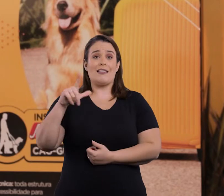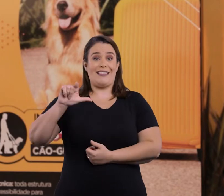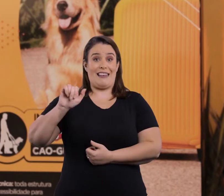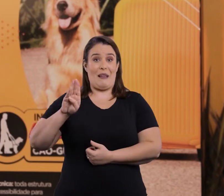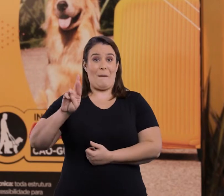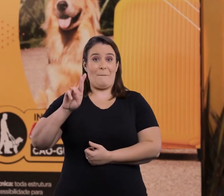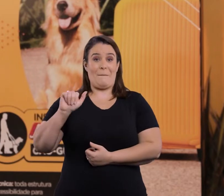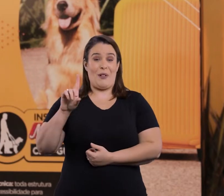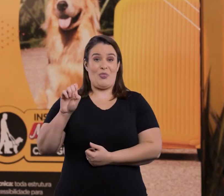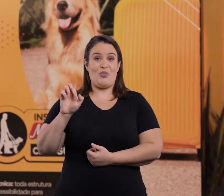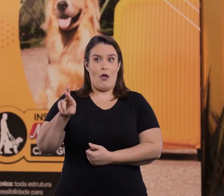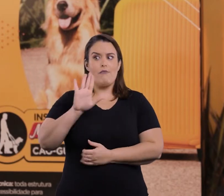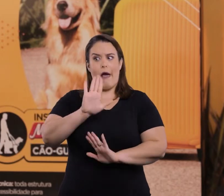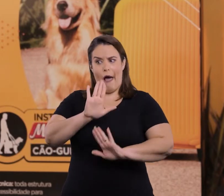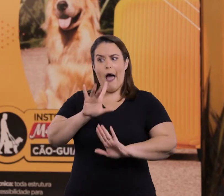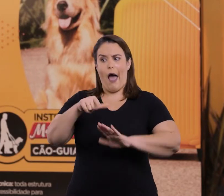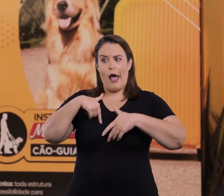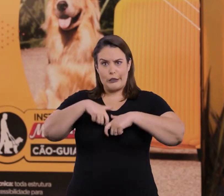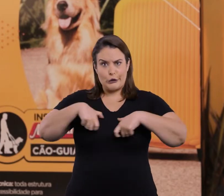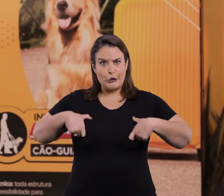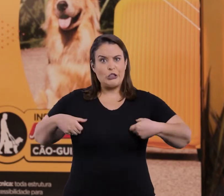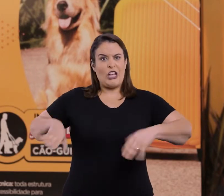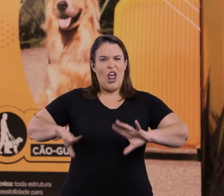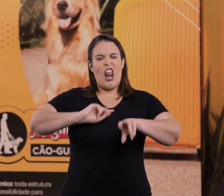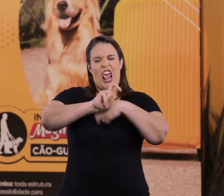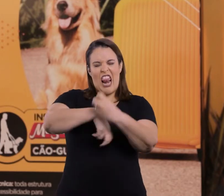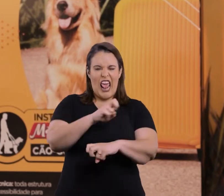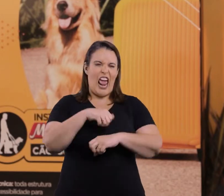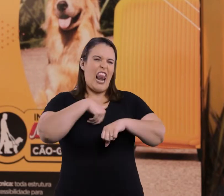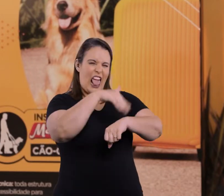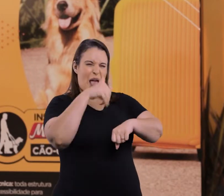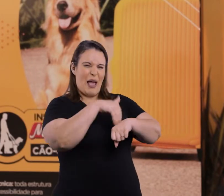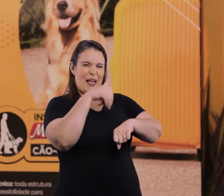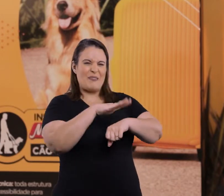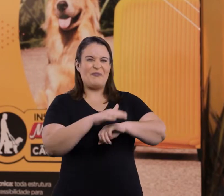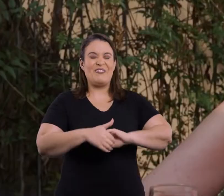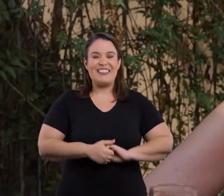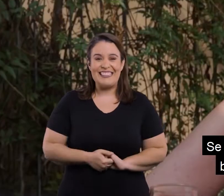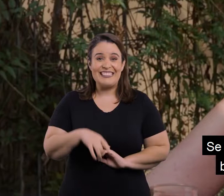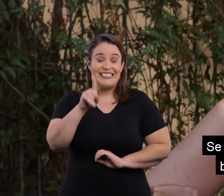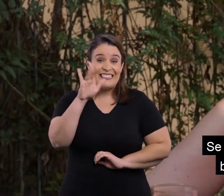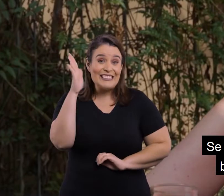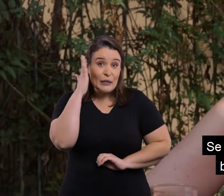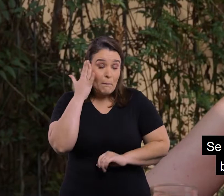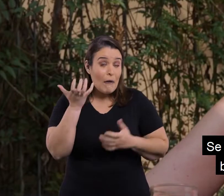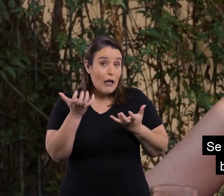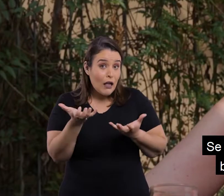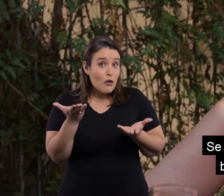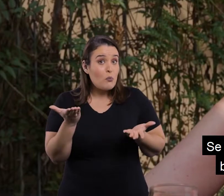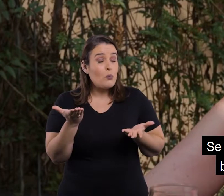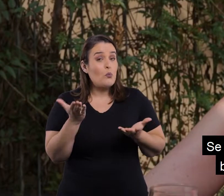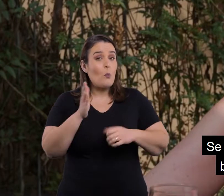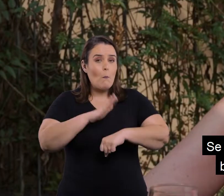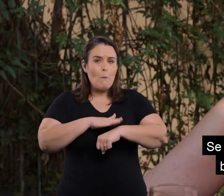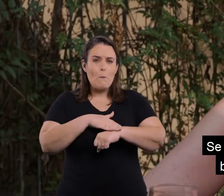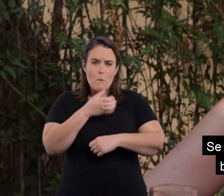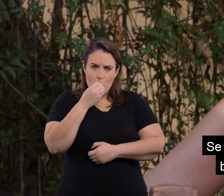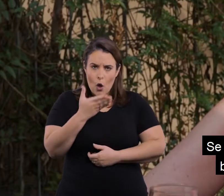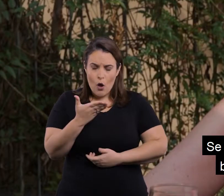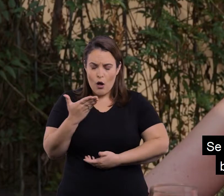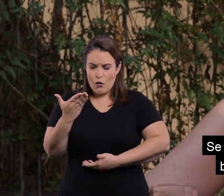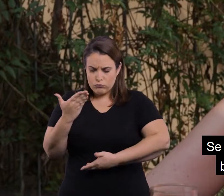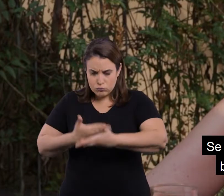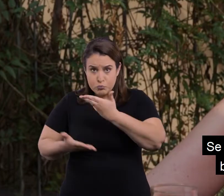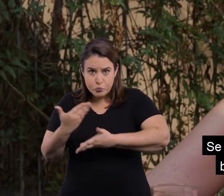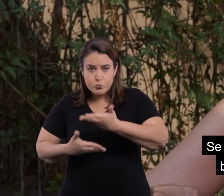equipamento para você ver. Aí ela se solta, aí ela brinca, ela rola, ela lambe. Se você quer saber se é um